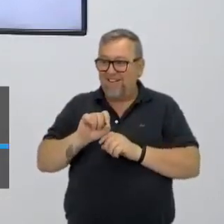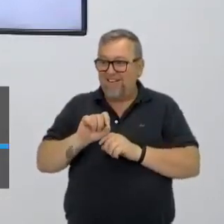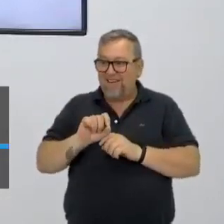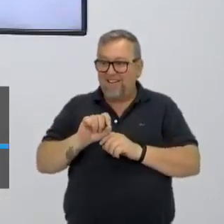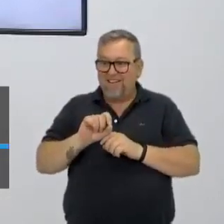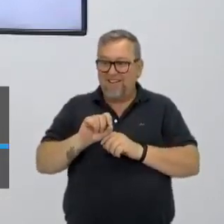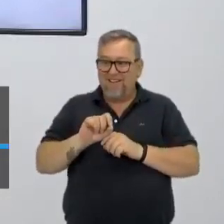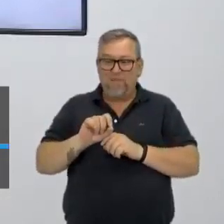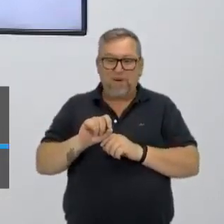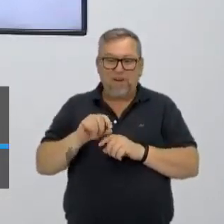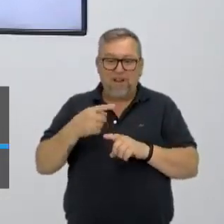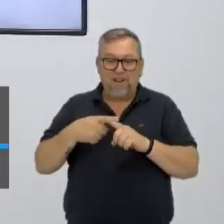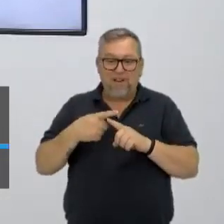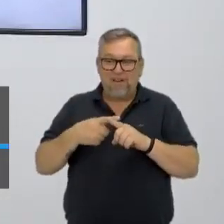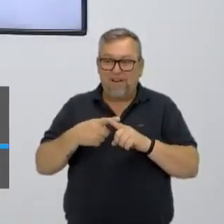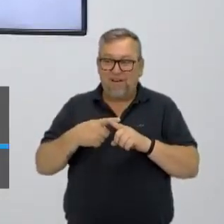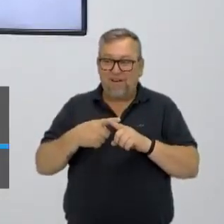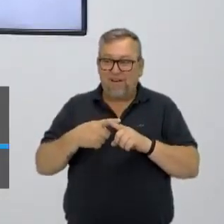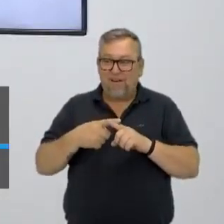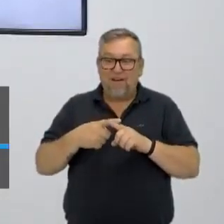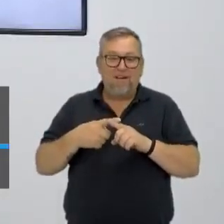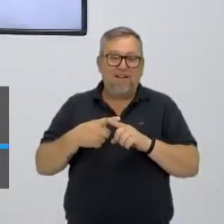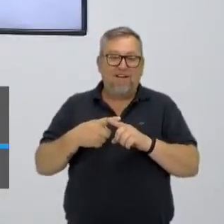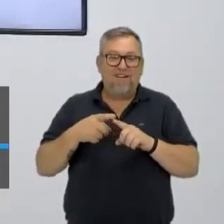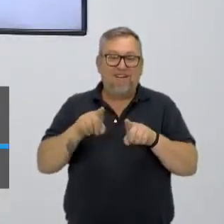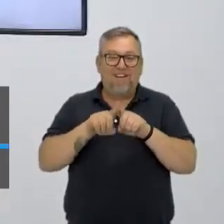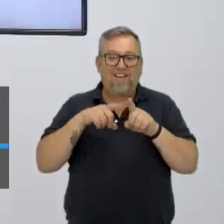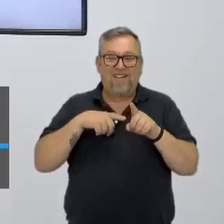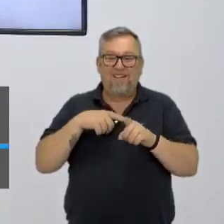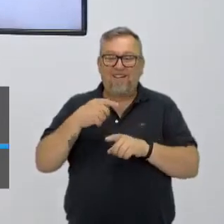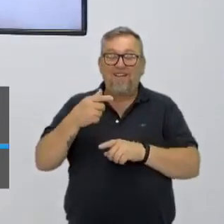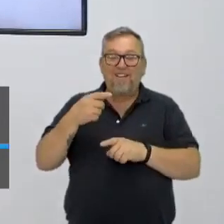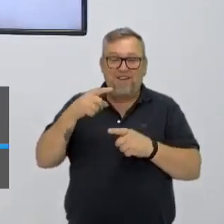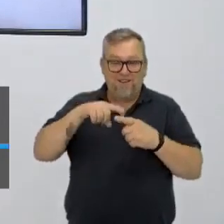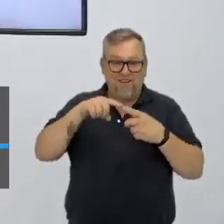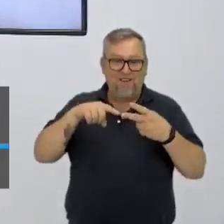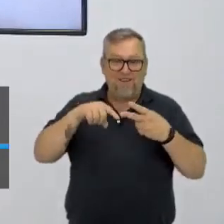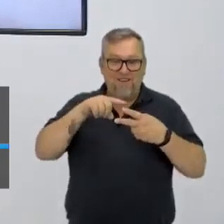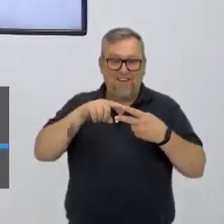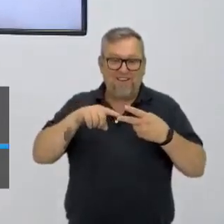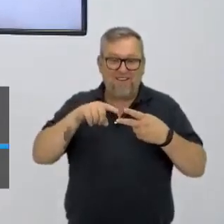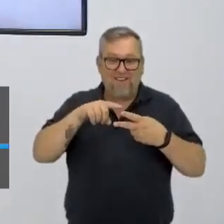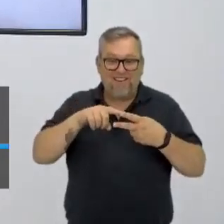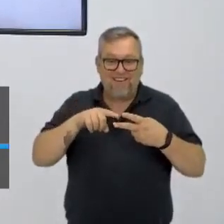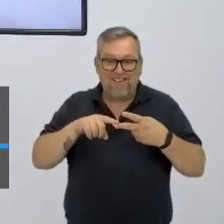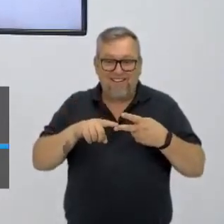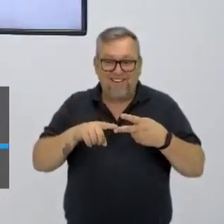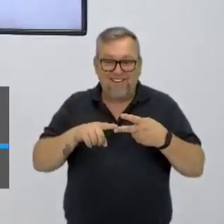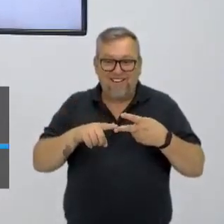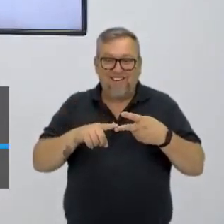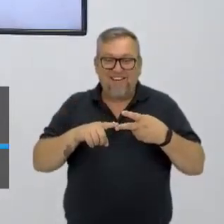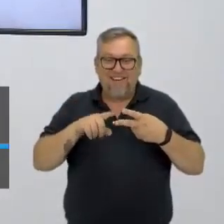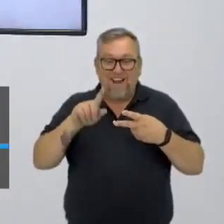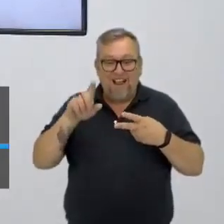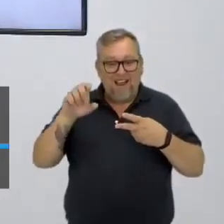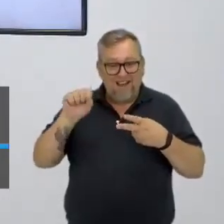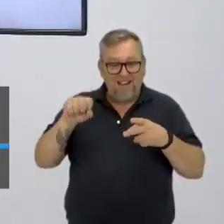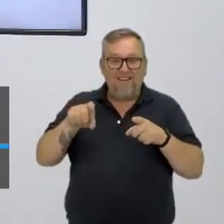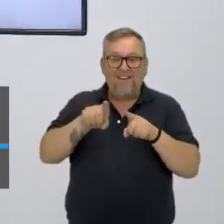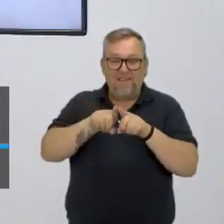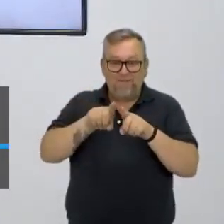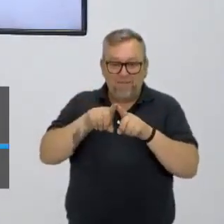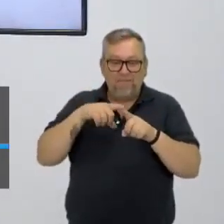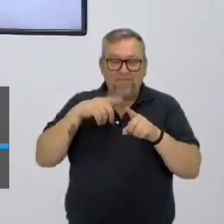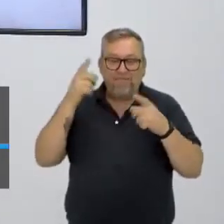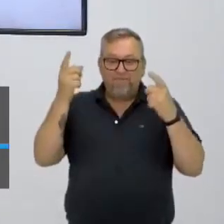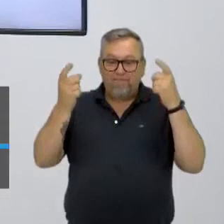perfluorcarbono. São duas famílias de gases também, que são